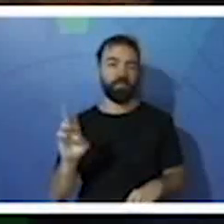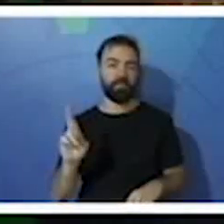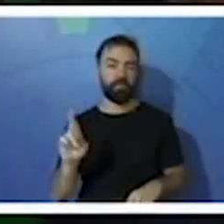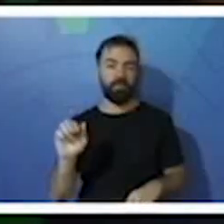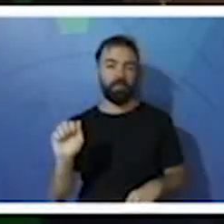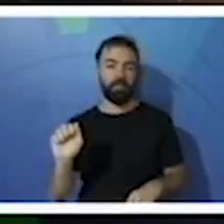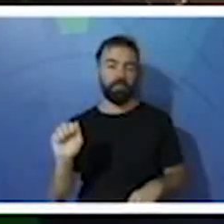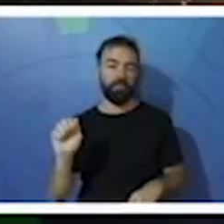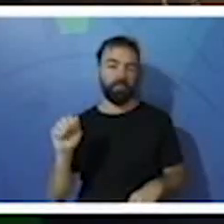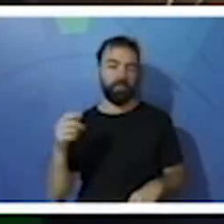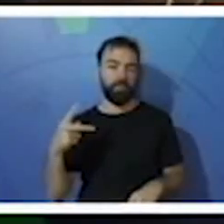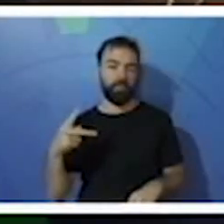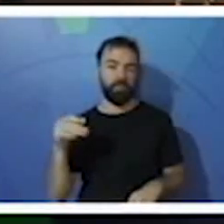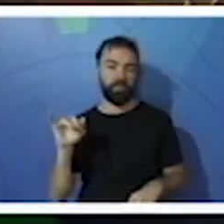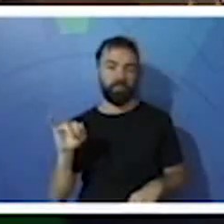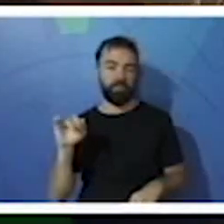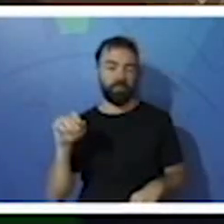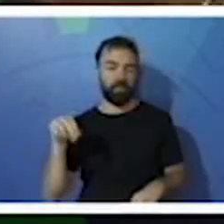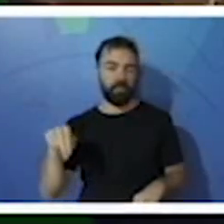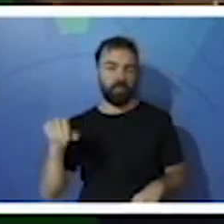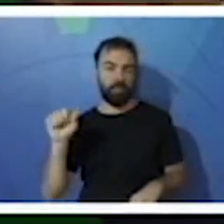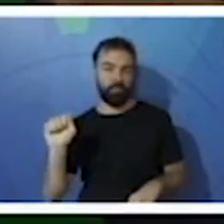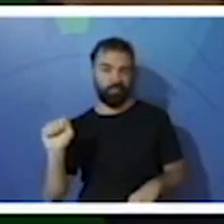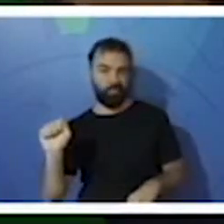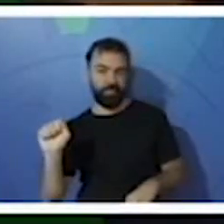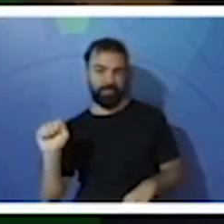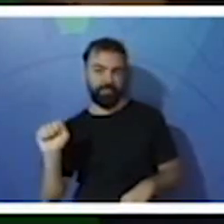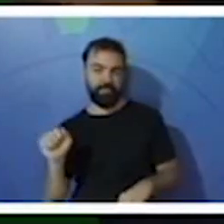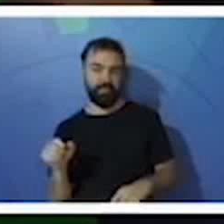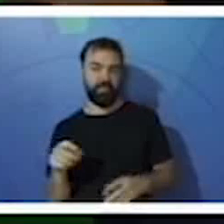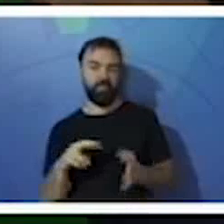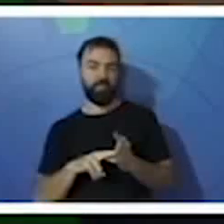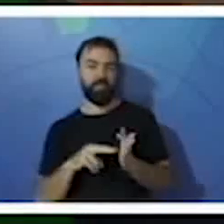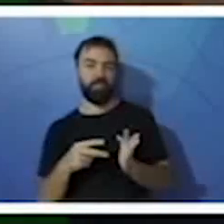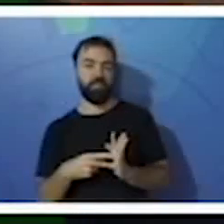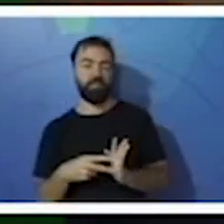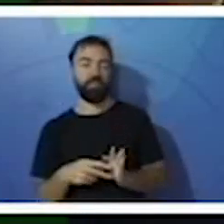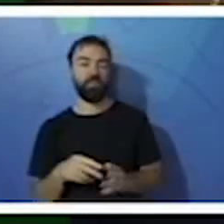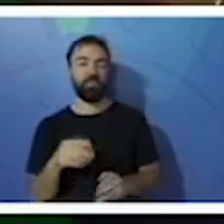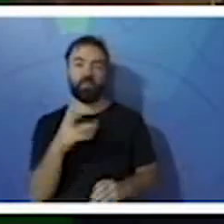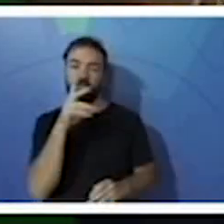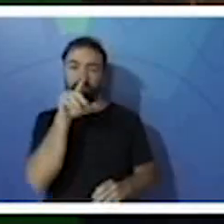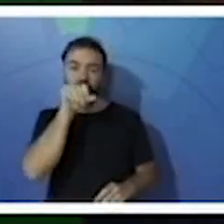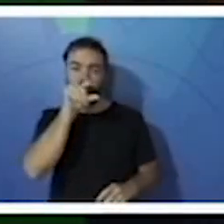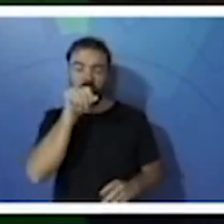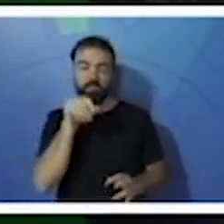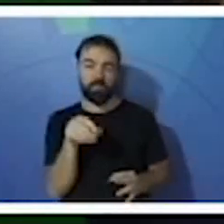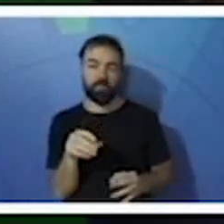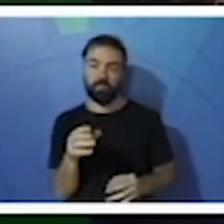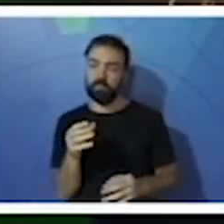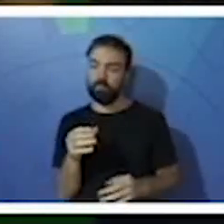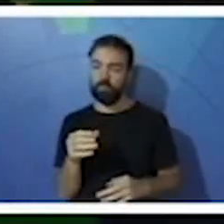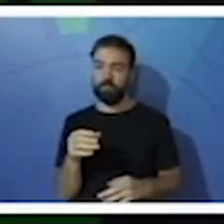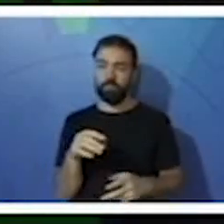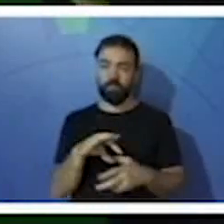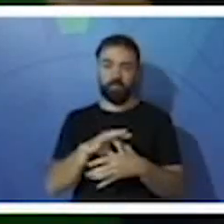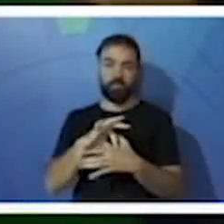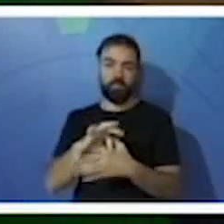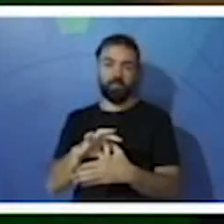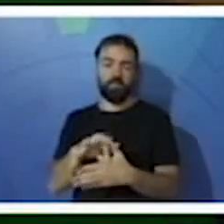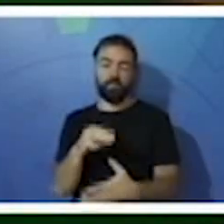carnívoras que fazem parte desse grupo. Como? Quais? Águias,